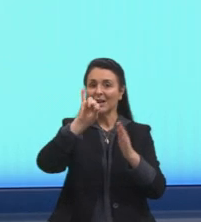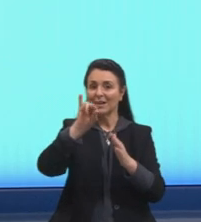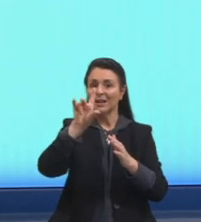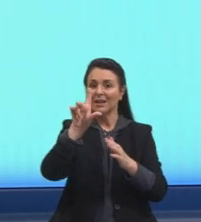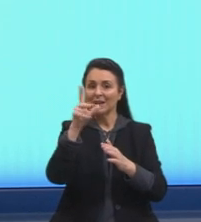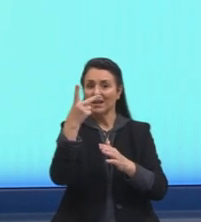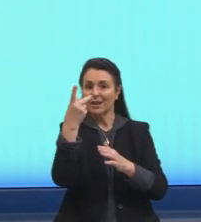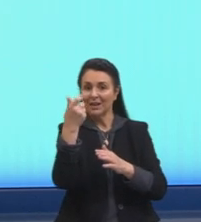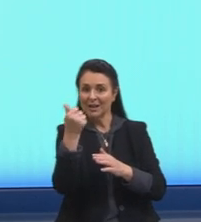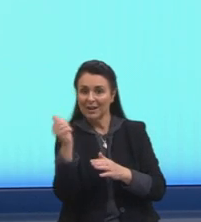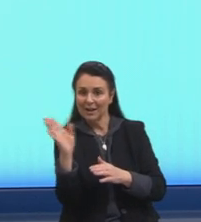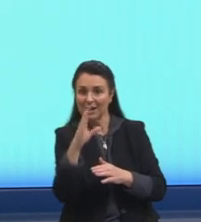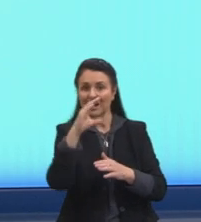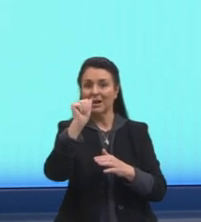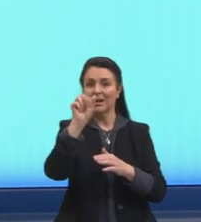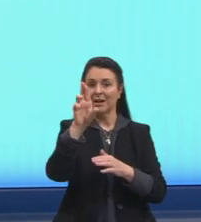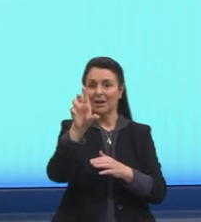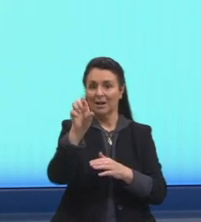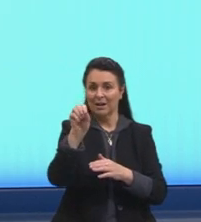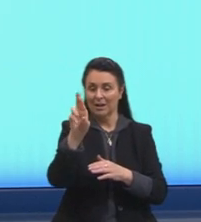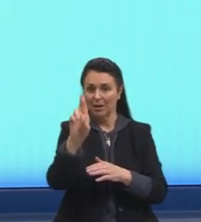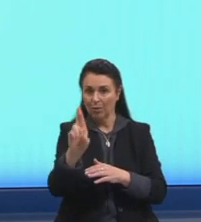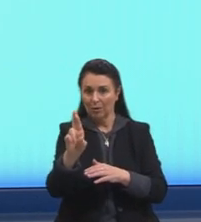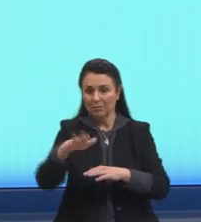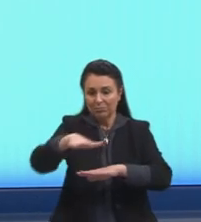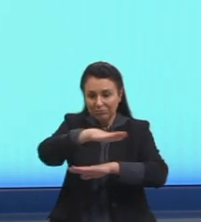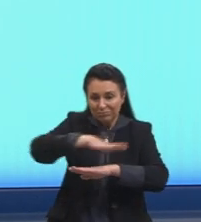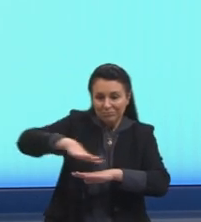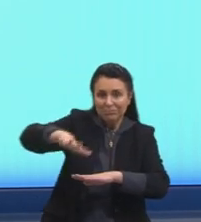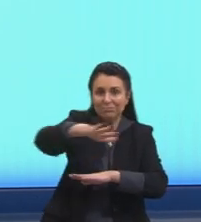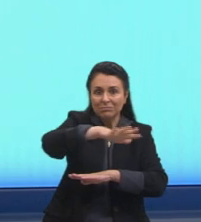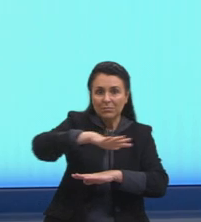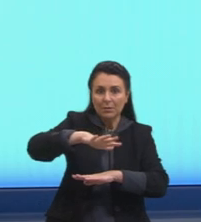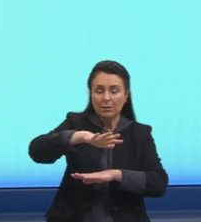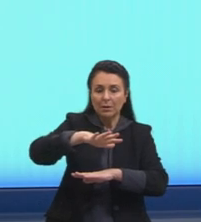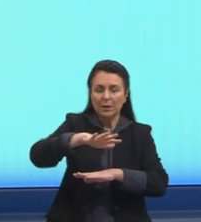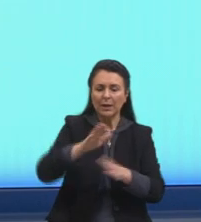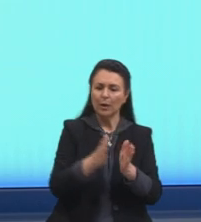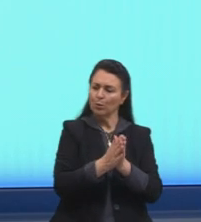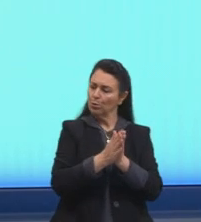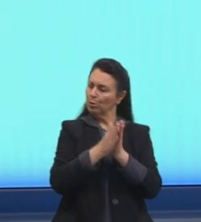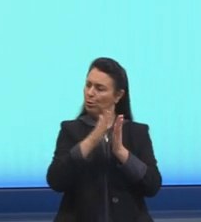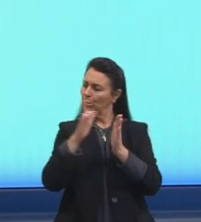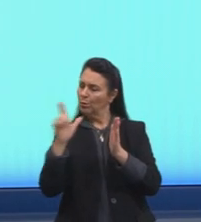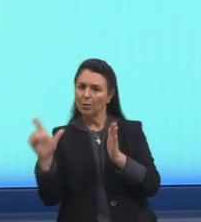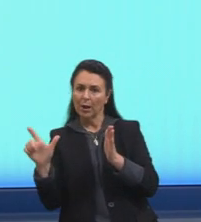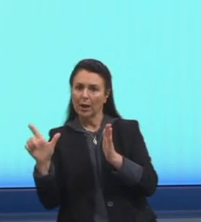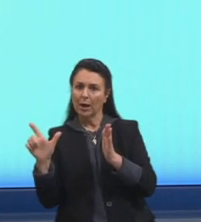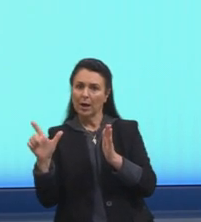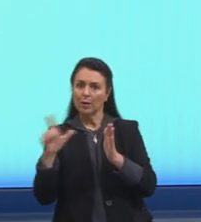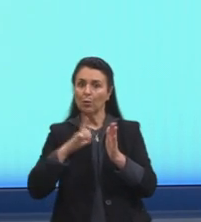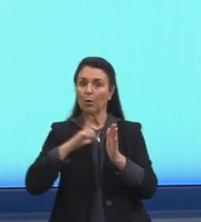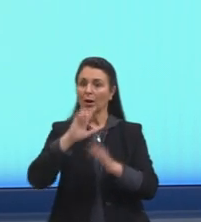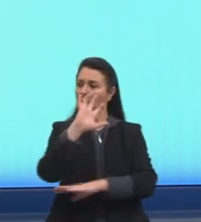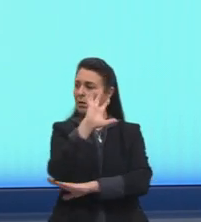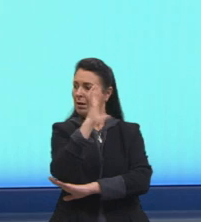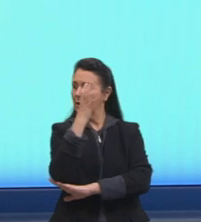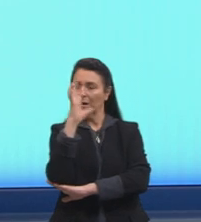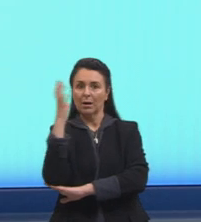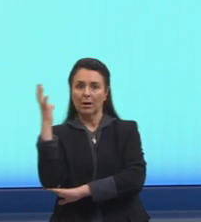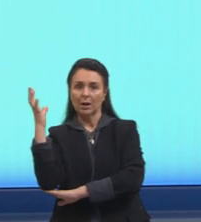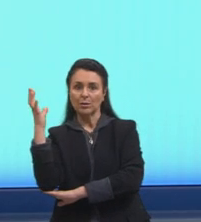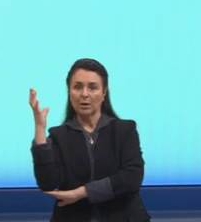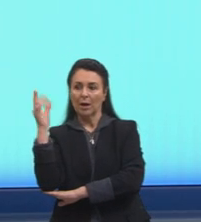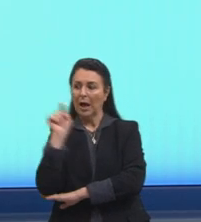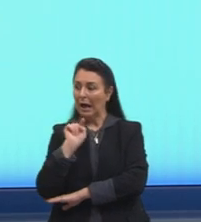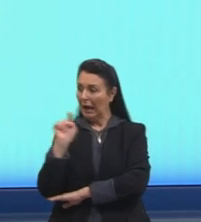acontece, né, algumas vezes, tu coloca do lado uma área verde, a gente chama isso de ilha de frescor, certo? Vamos pegar